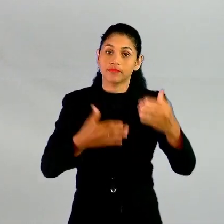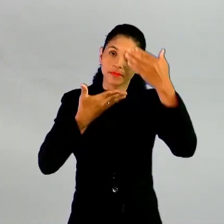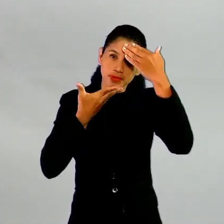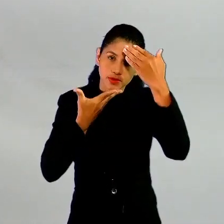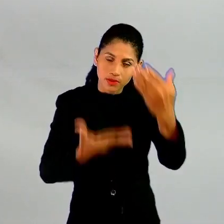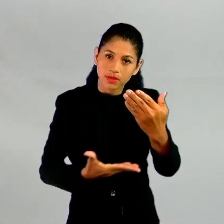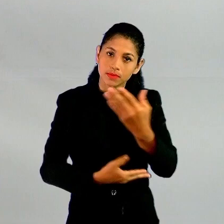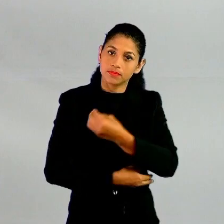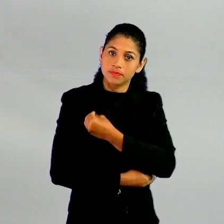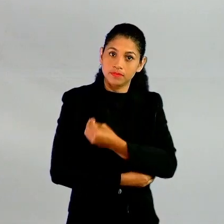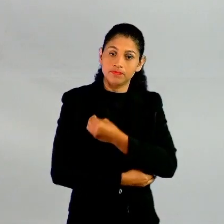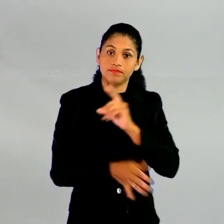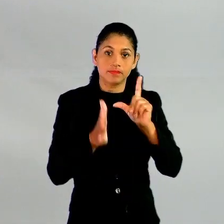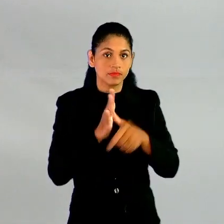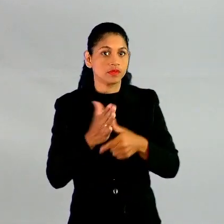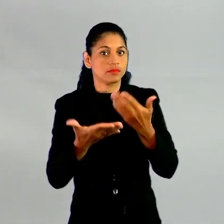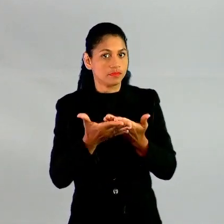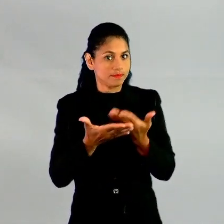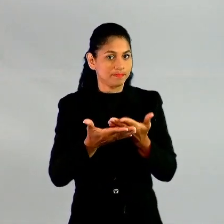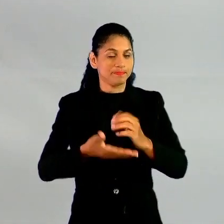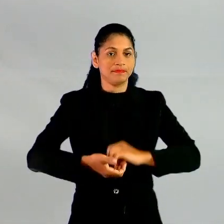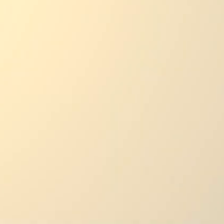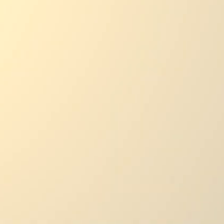participação e até a próxima aula.